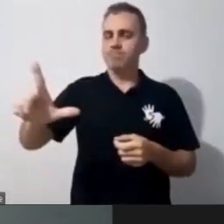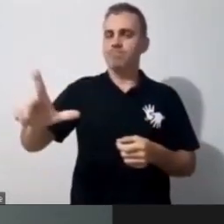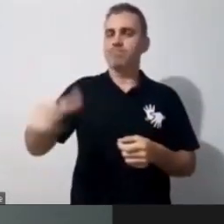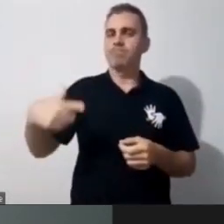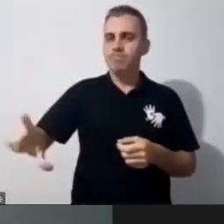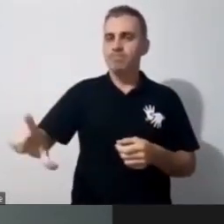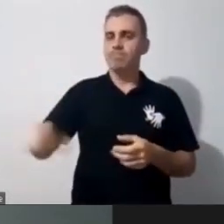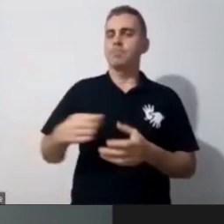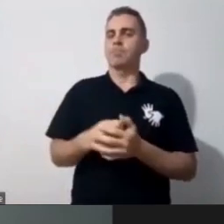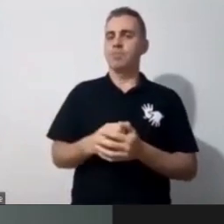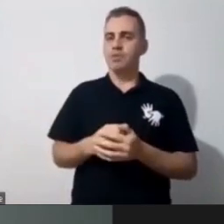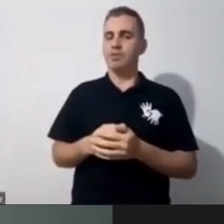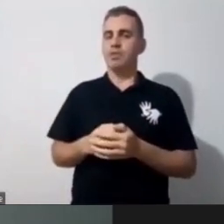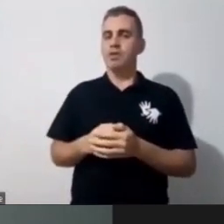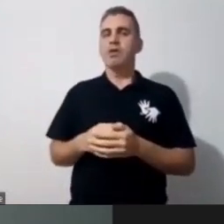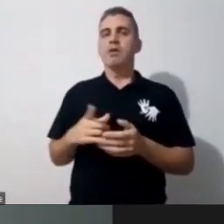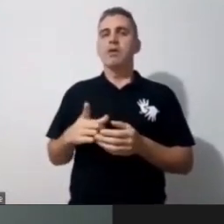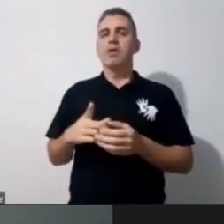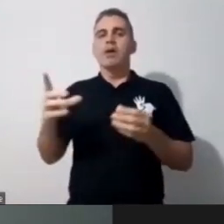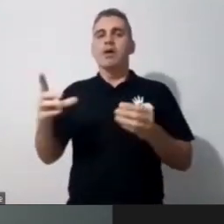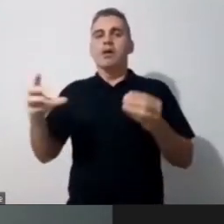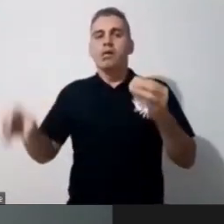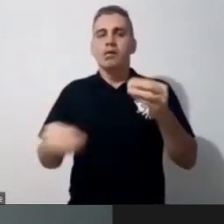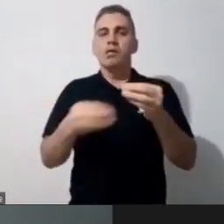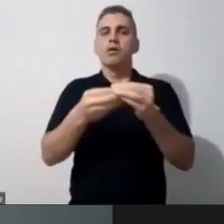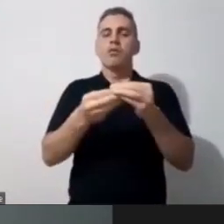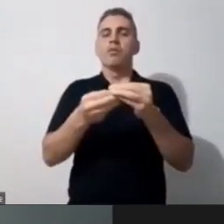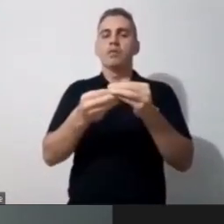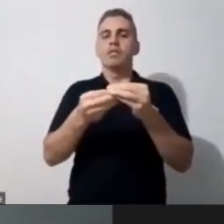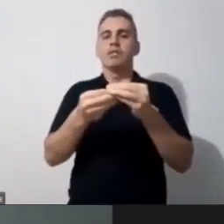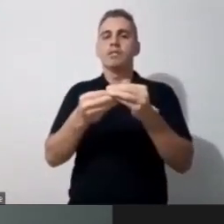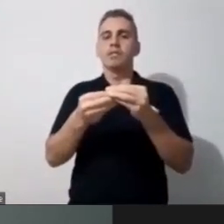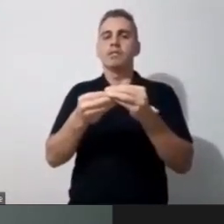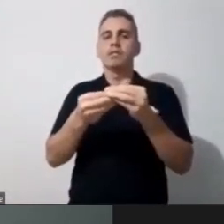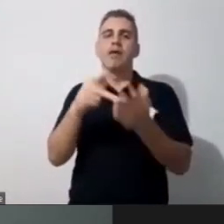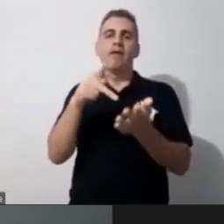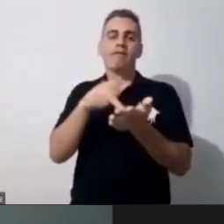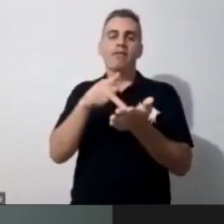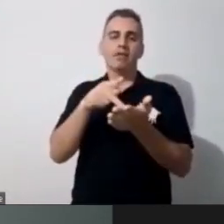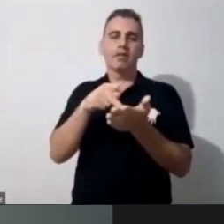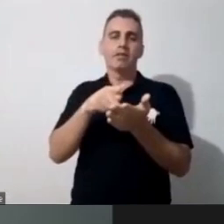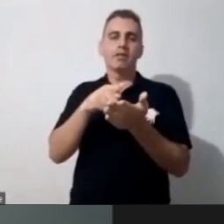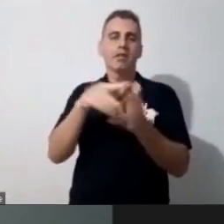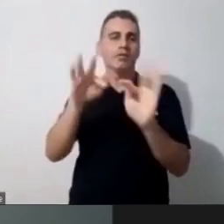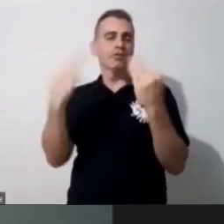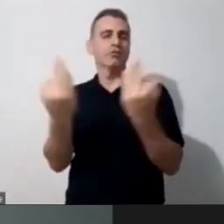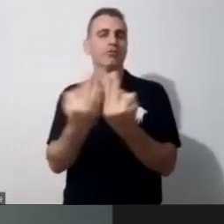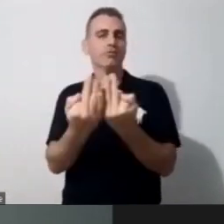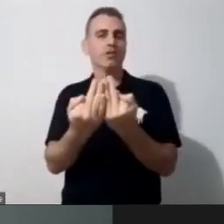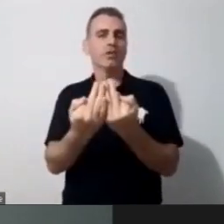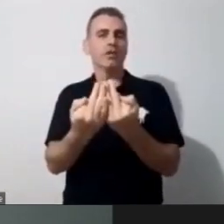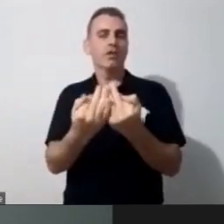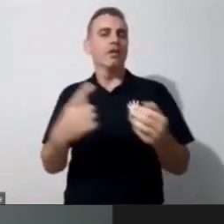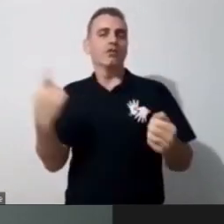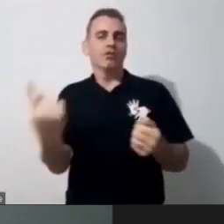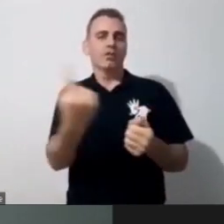para contemplar a realidade e necessidade de cada criança, né, de cada sujeito, de cada particularidade